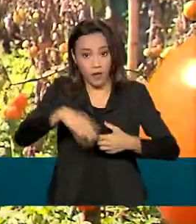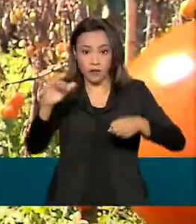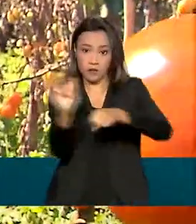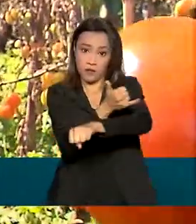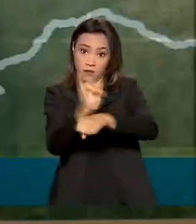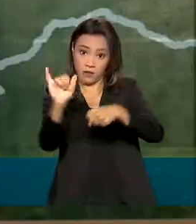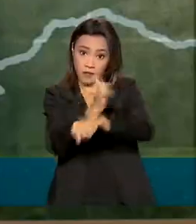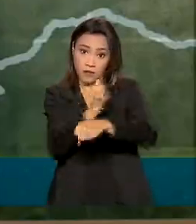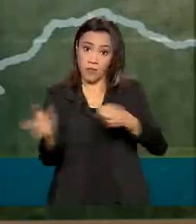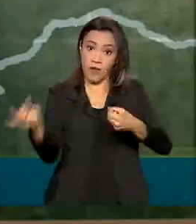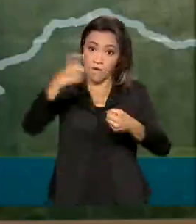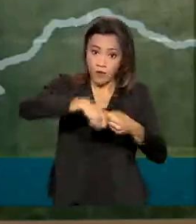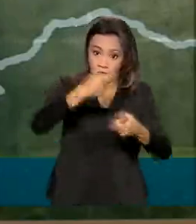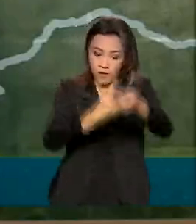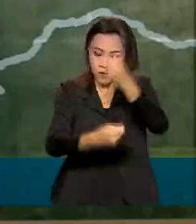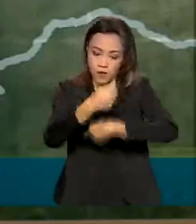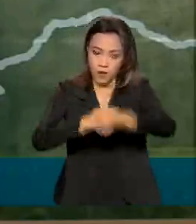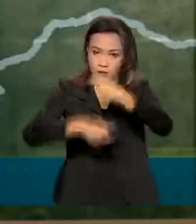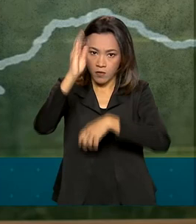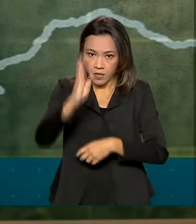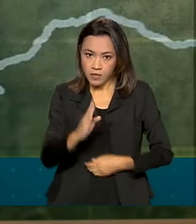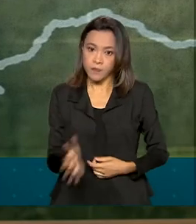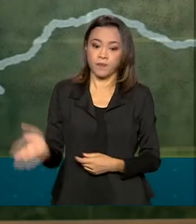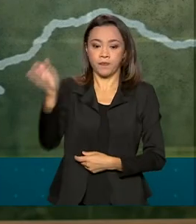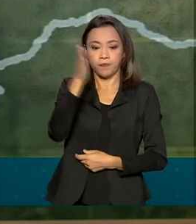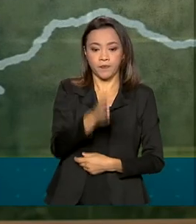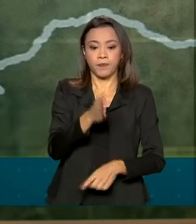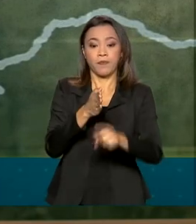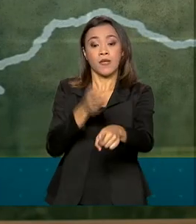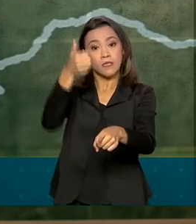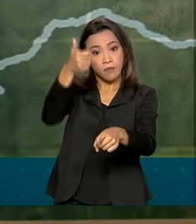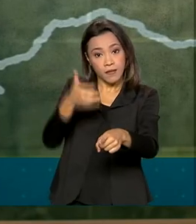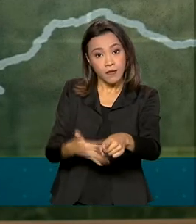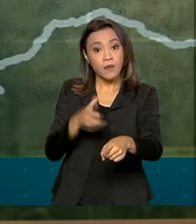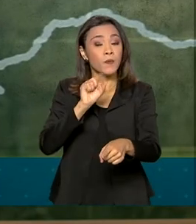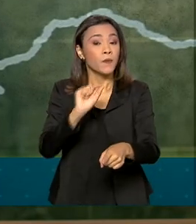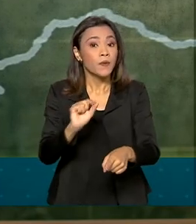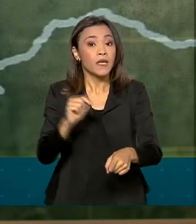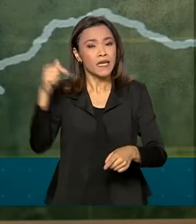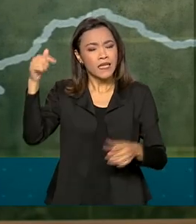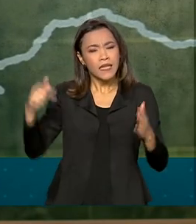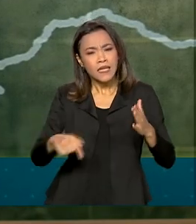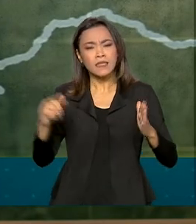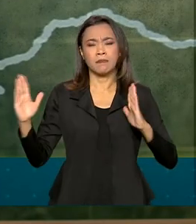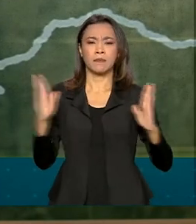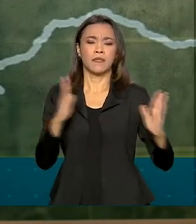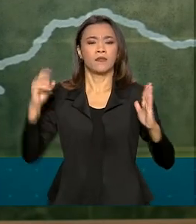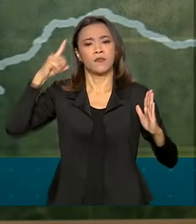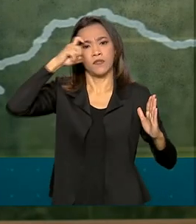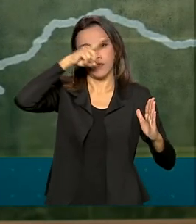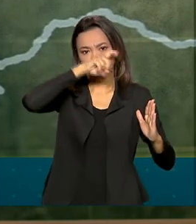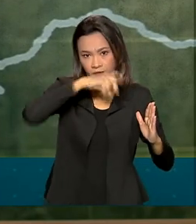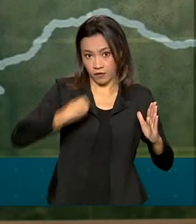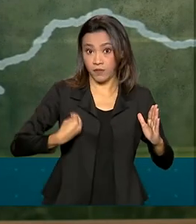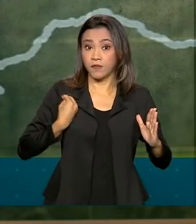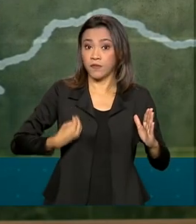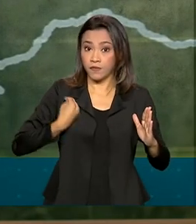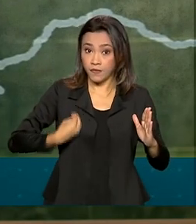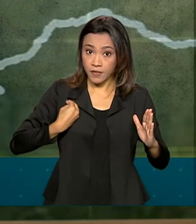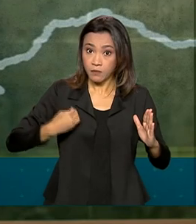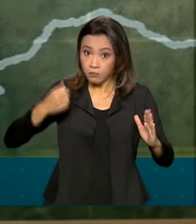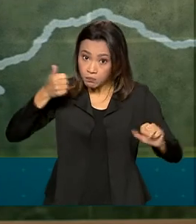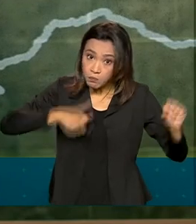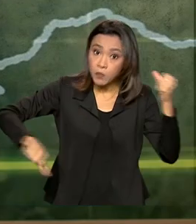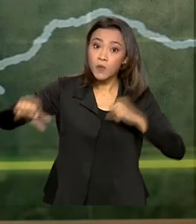economia brasileira. Vai fazer com que o Brasil consiga, nesse momento difícil que nós vivemos hoje, mudar a sua